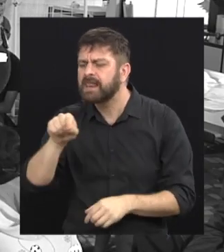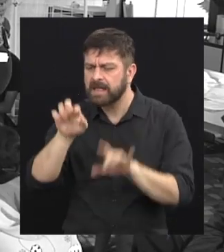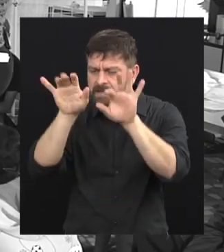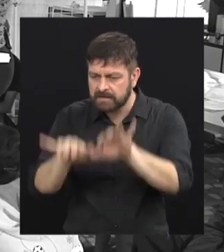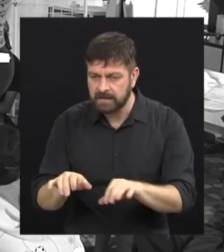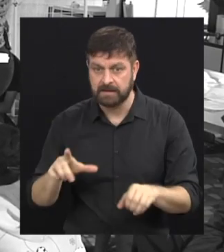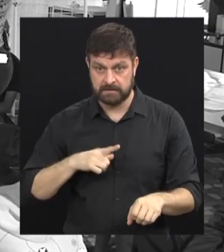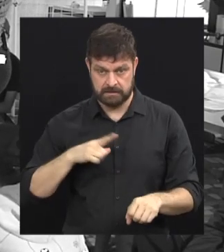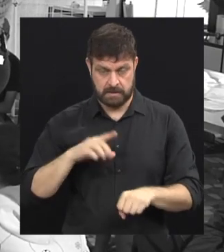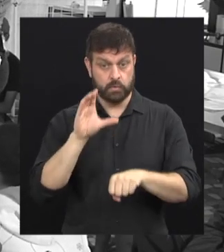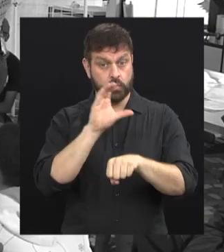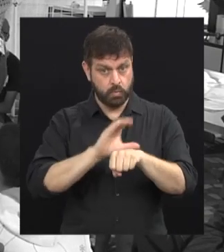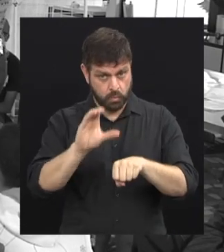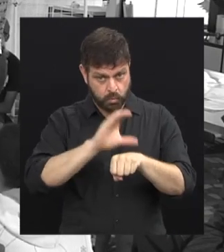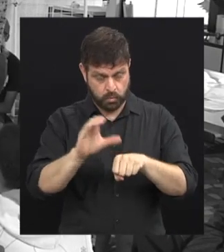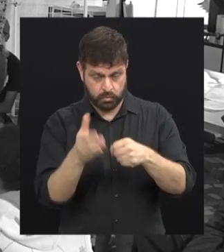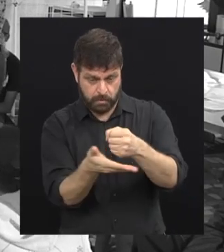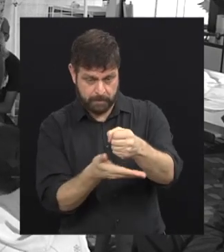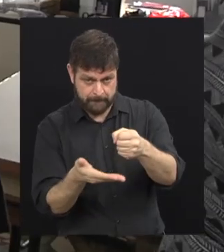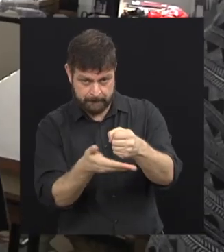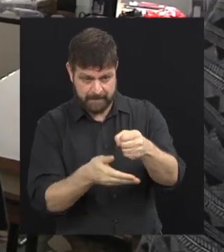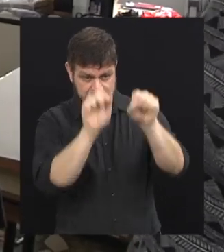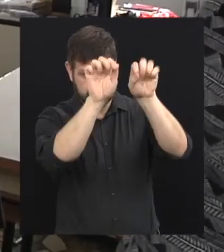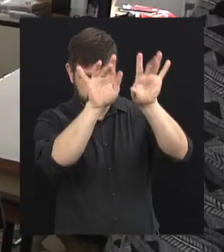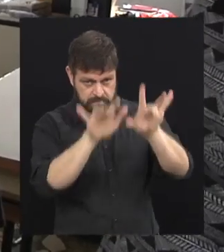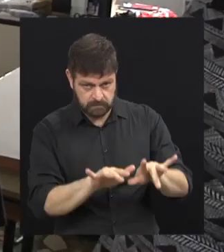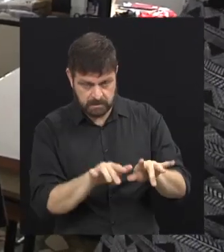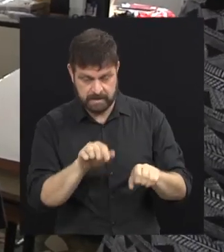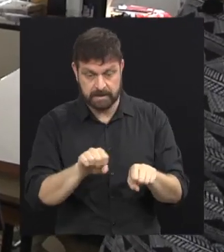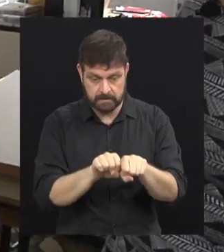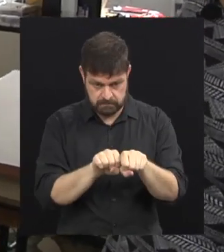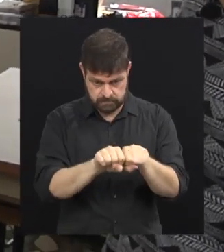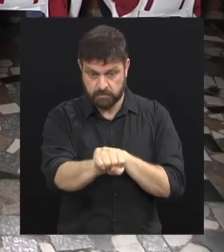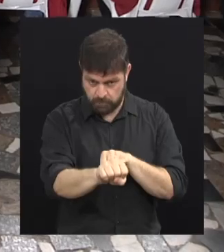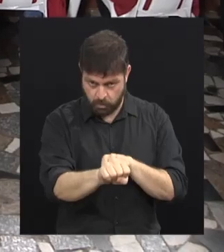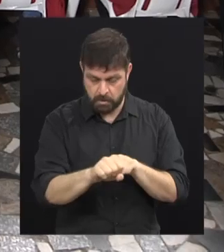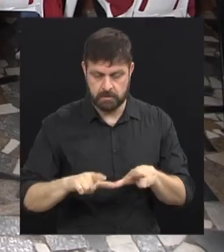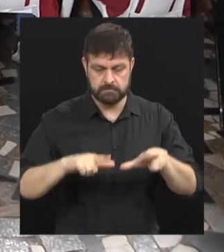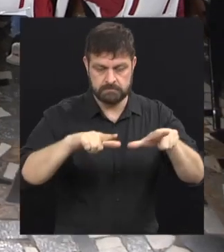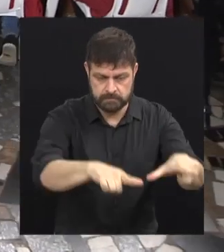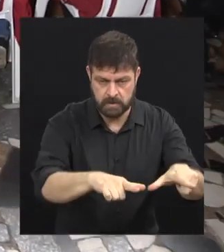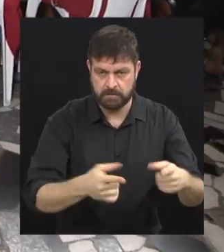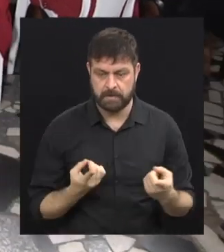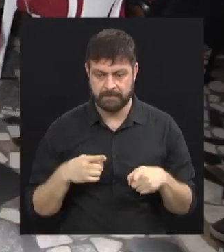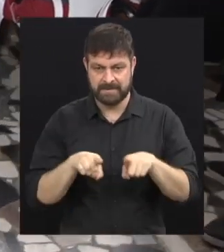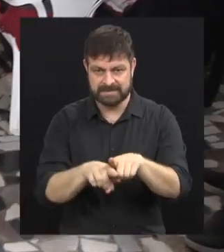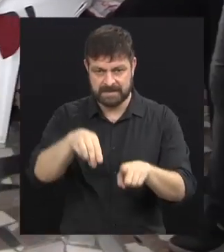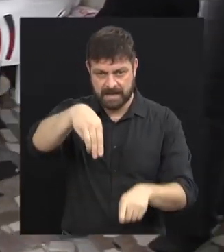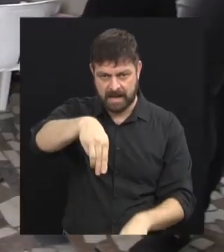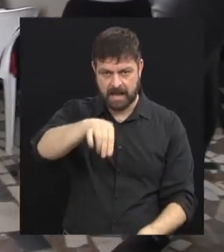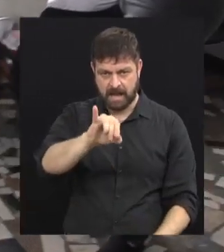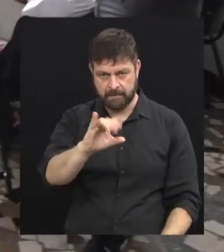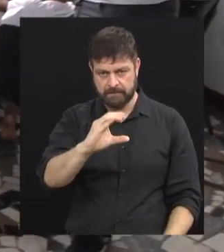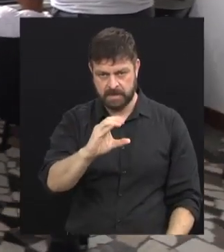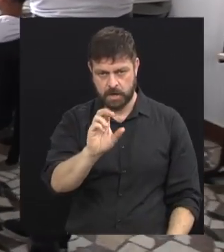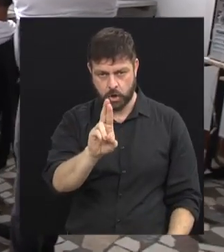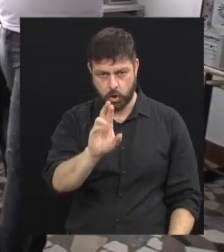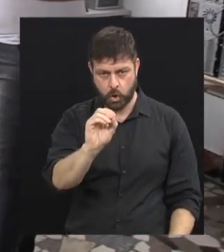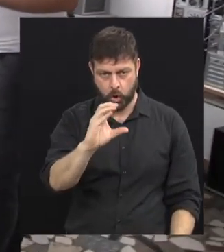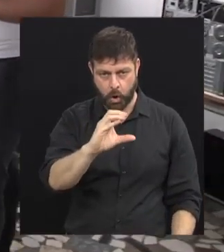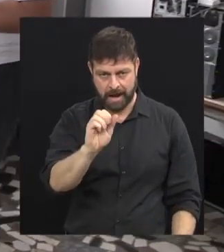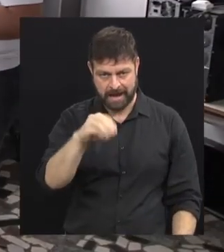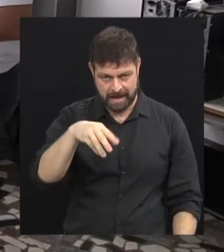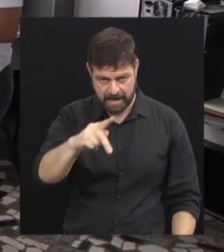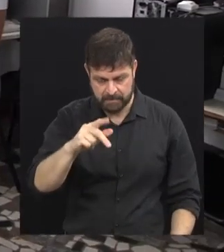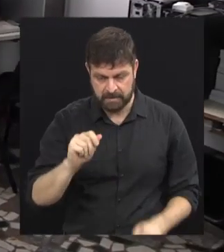um curso básico, né, de informática, que eles recebem diploma. É uma parceria da Microcamp que